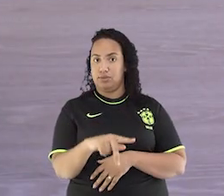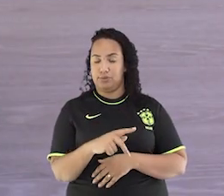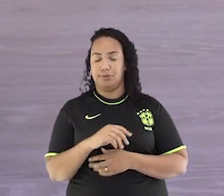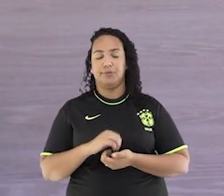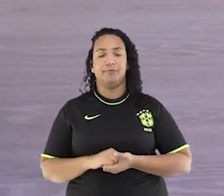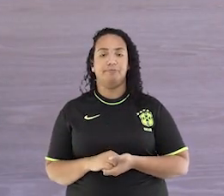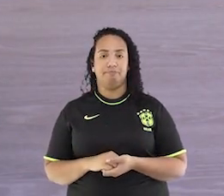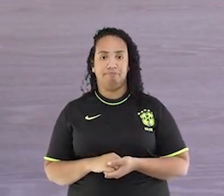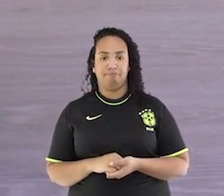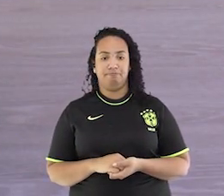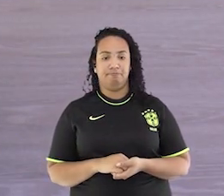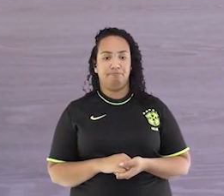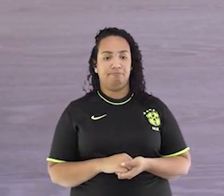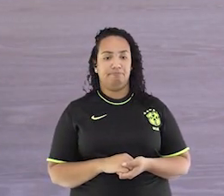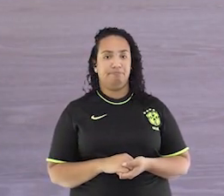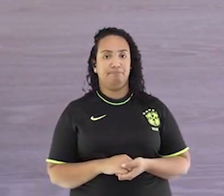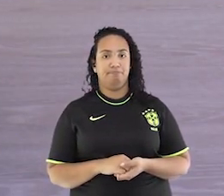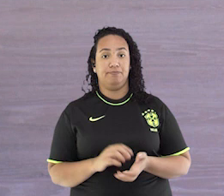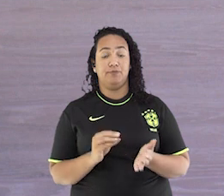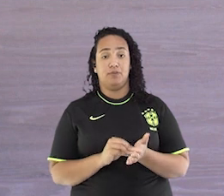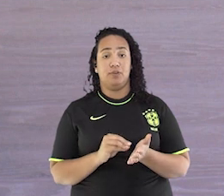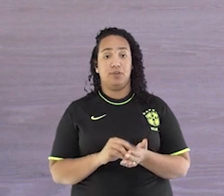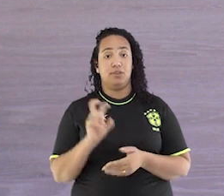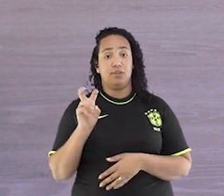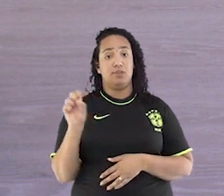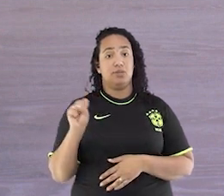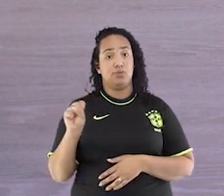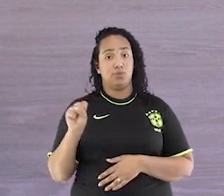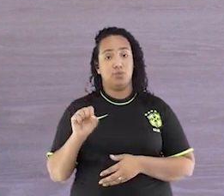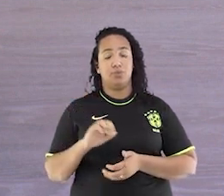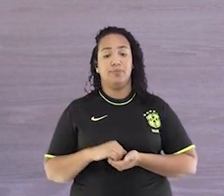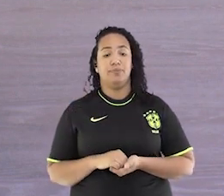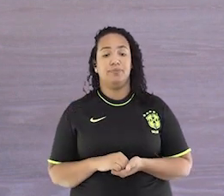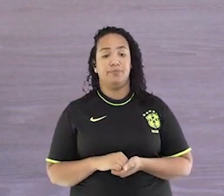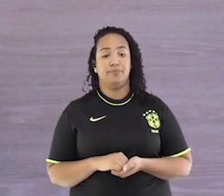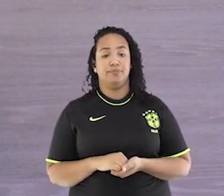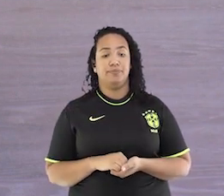Mais cinco segundos. Foi.